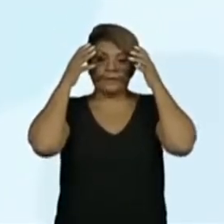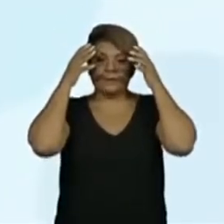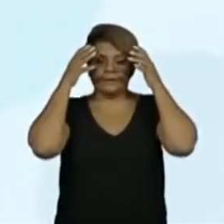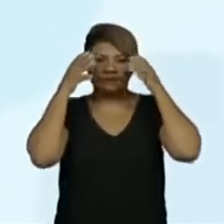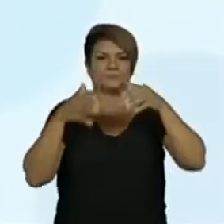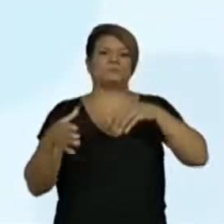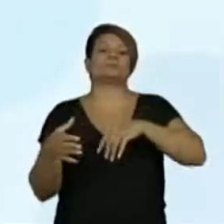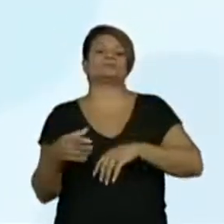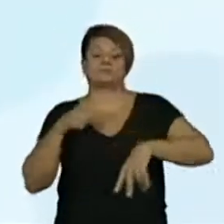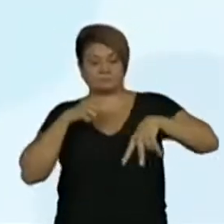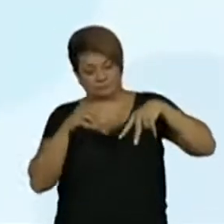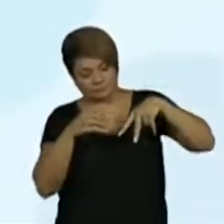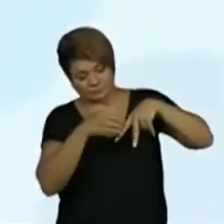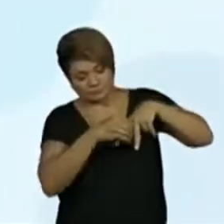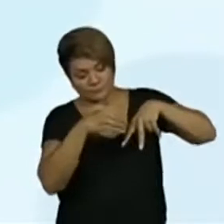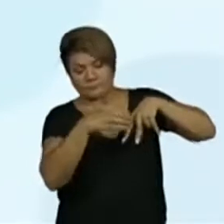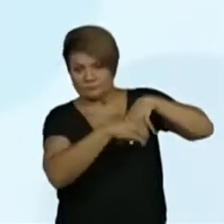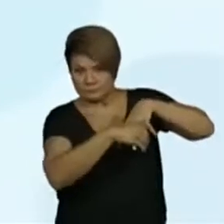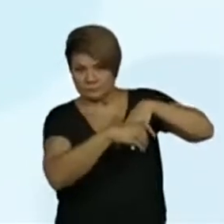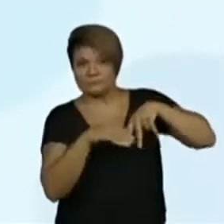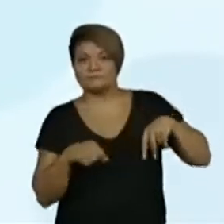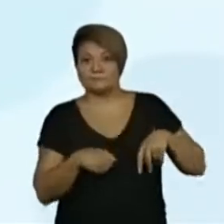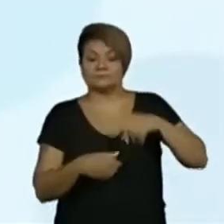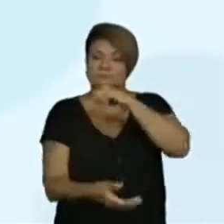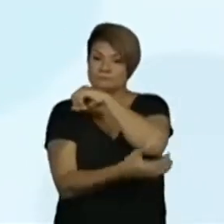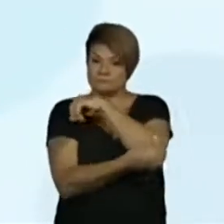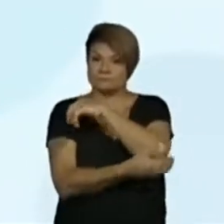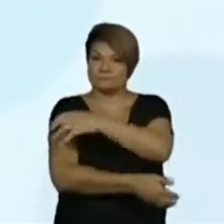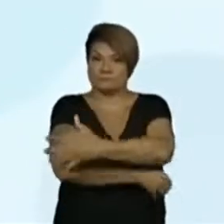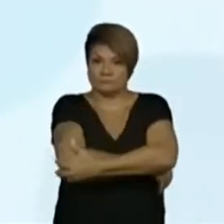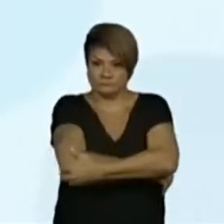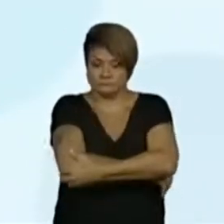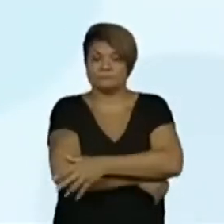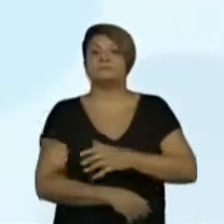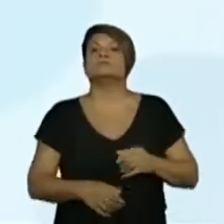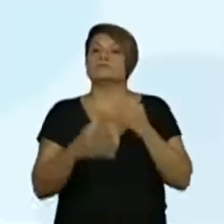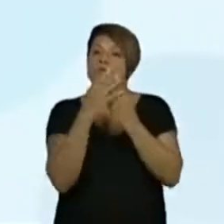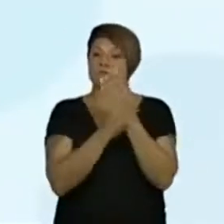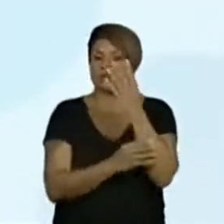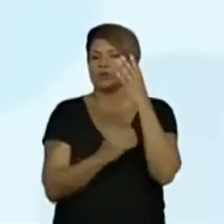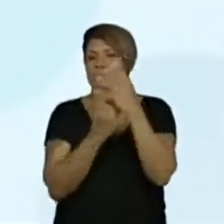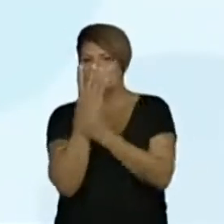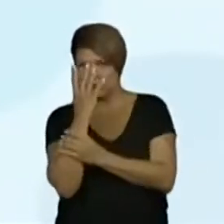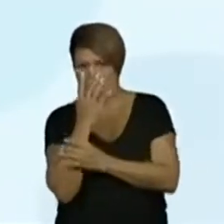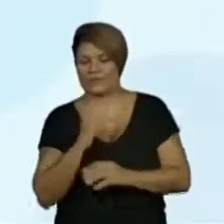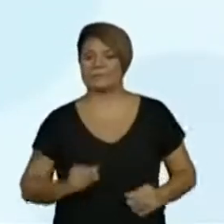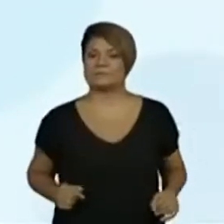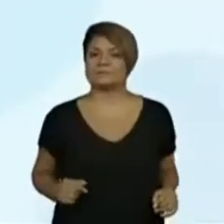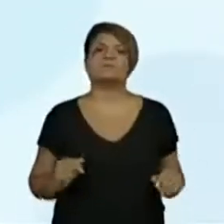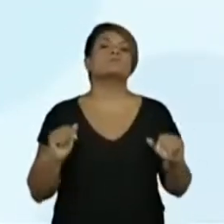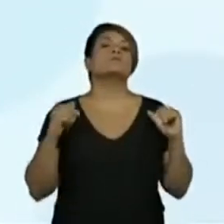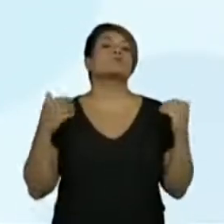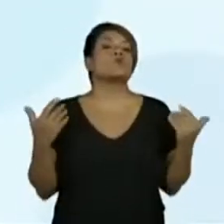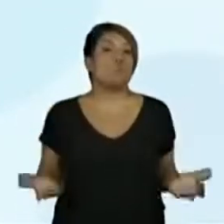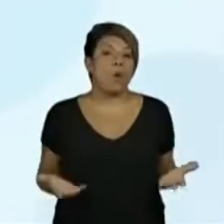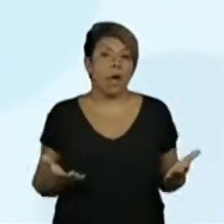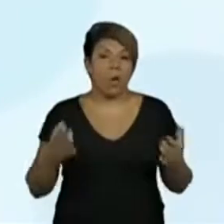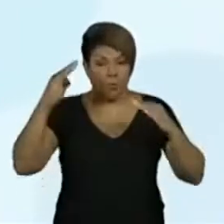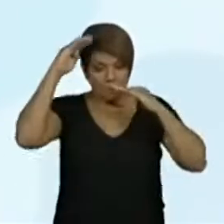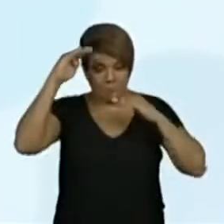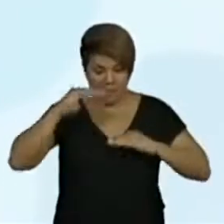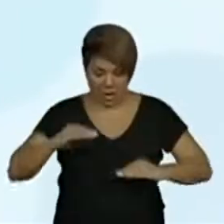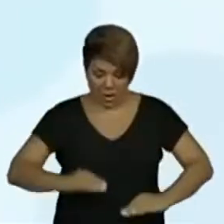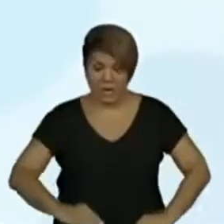joelheira, cotoveleira e luvas. Quais partes do